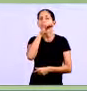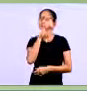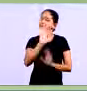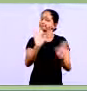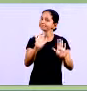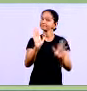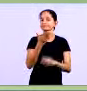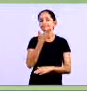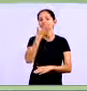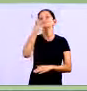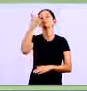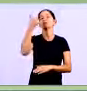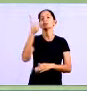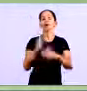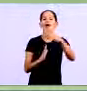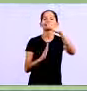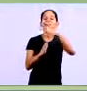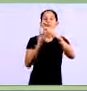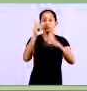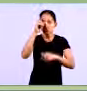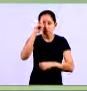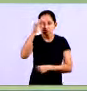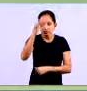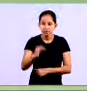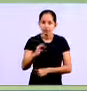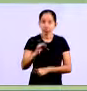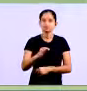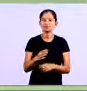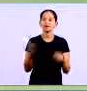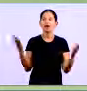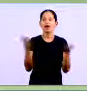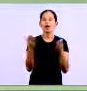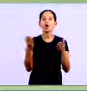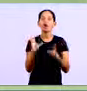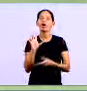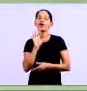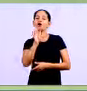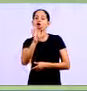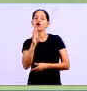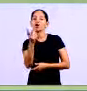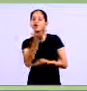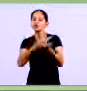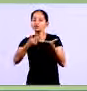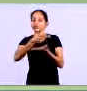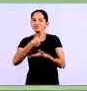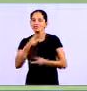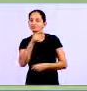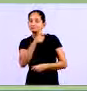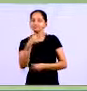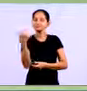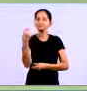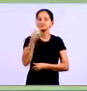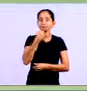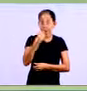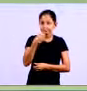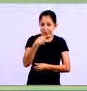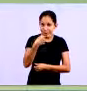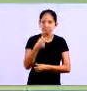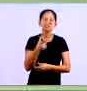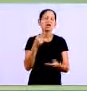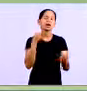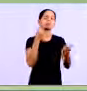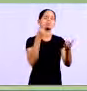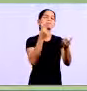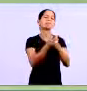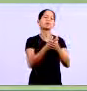as compras. Como eu falei anteriormente, coloquei até uma charge aqui, achei interessante, né? Devo, nego,